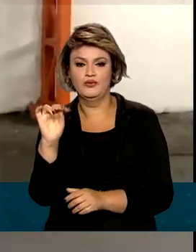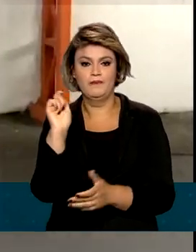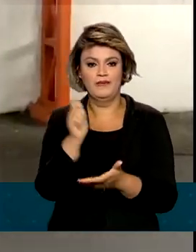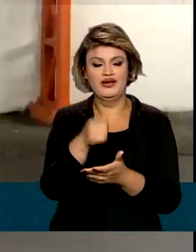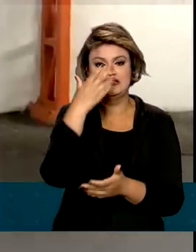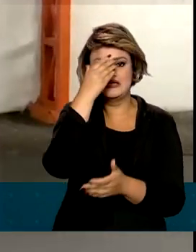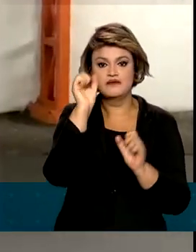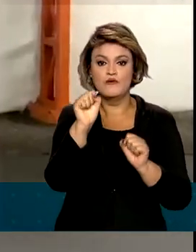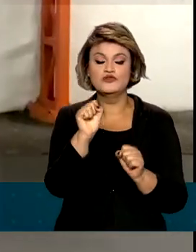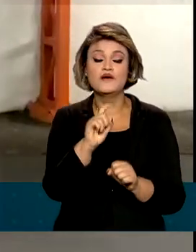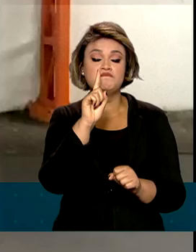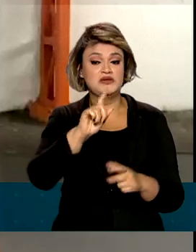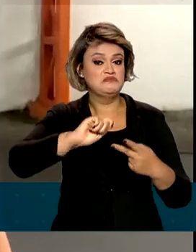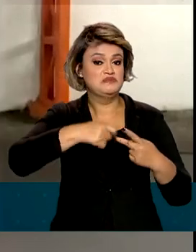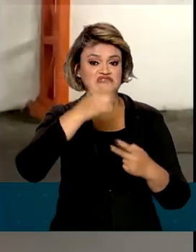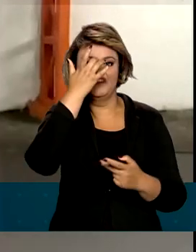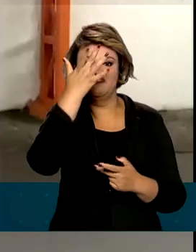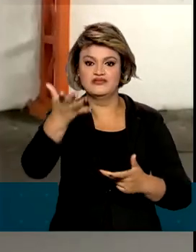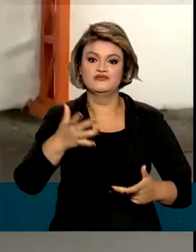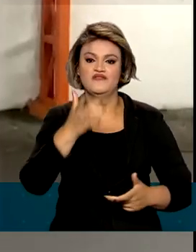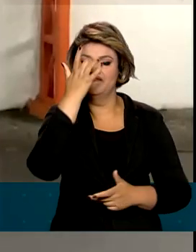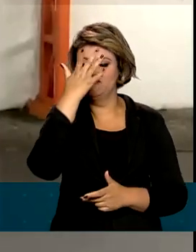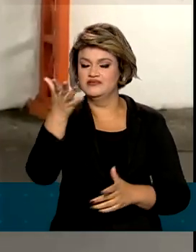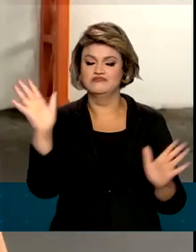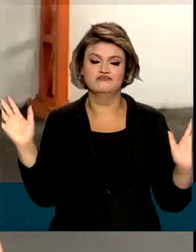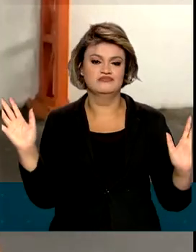maravilhoso. Eu achei super prático, super fácil de fazer. fácil fazer.